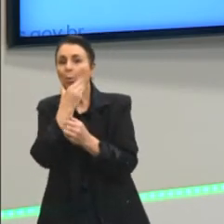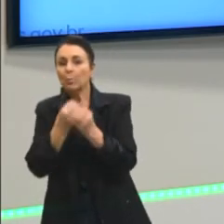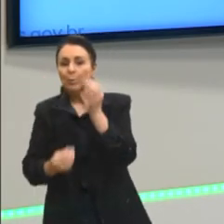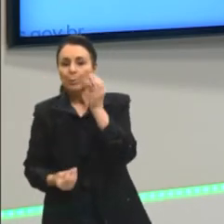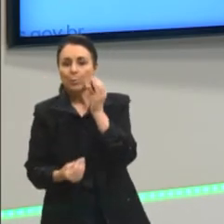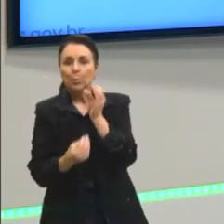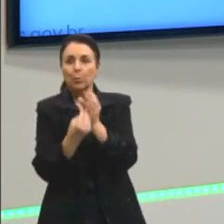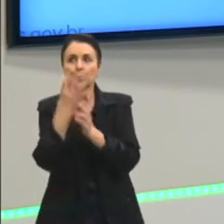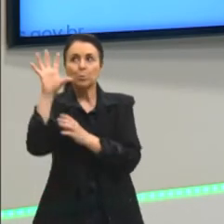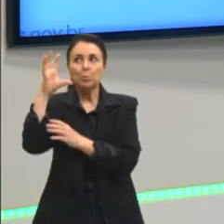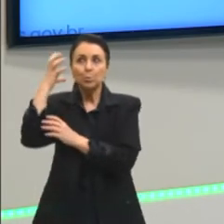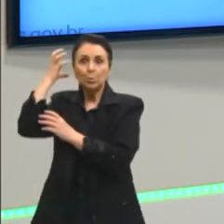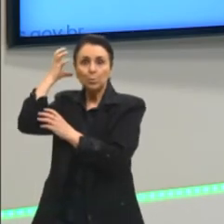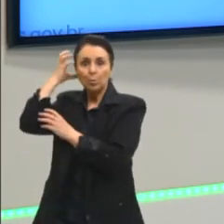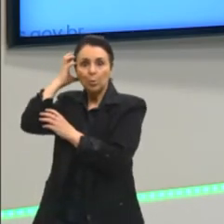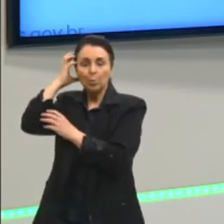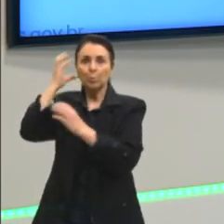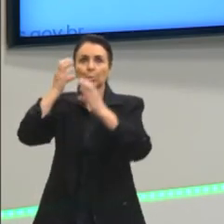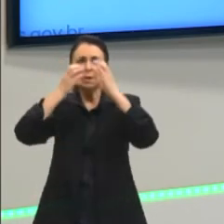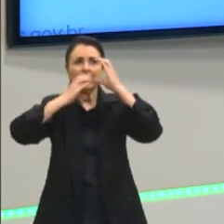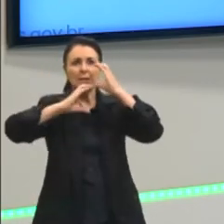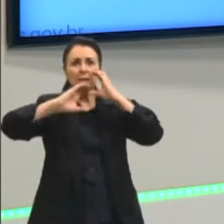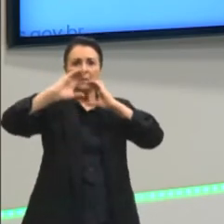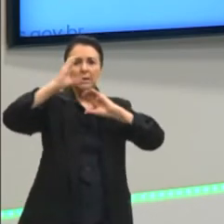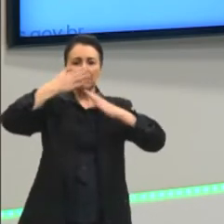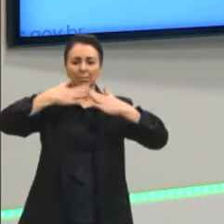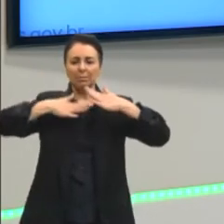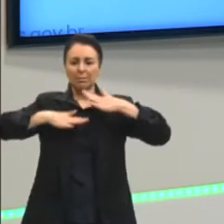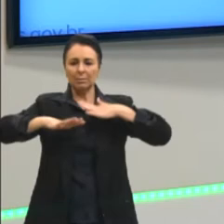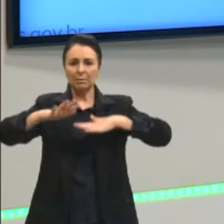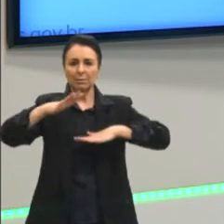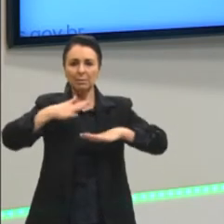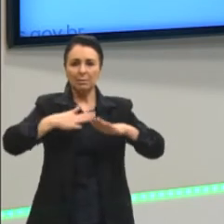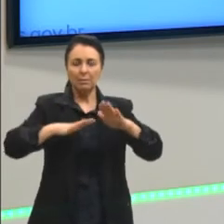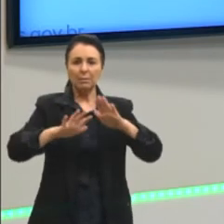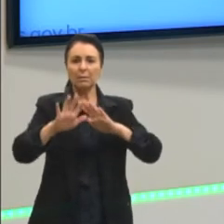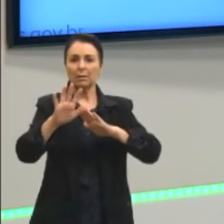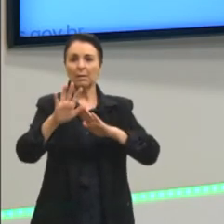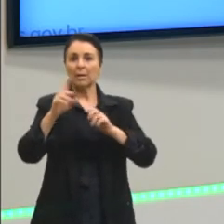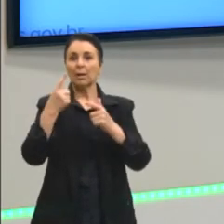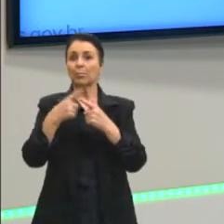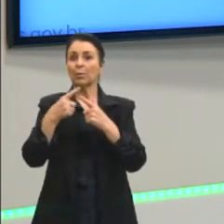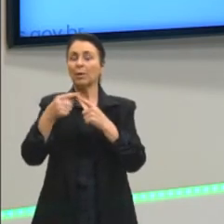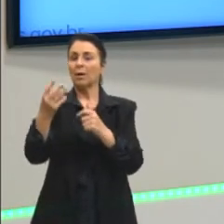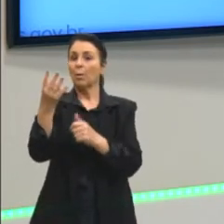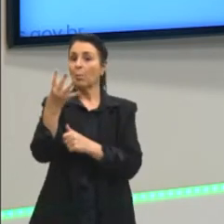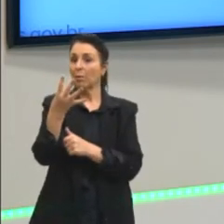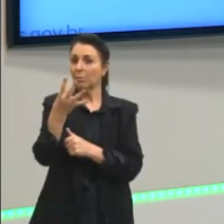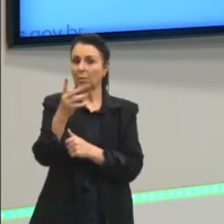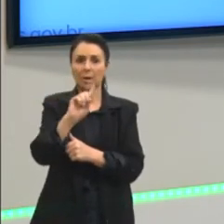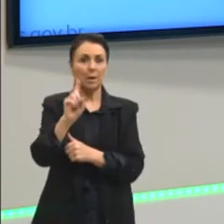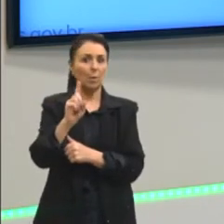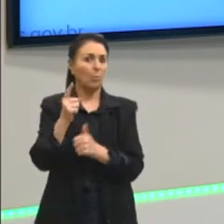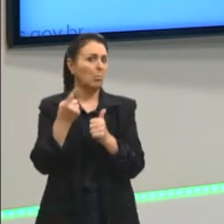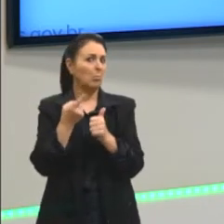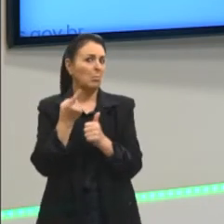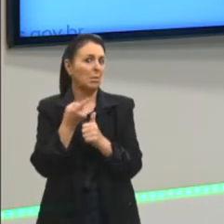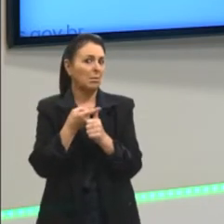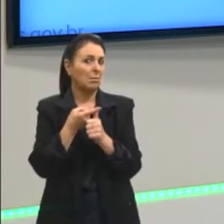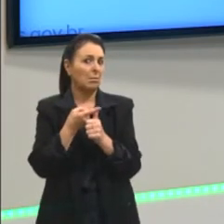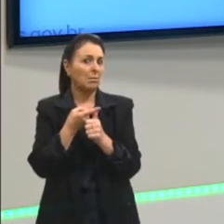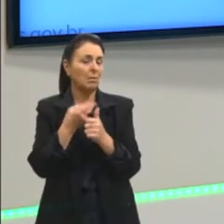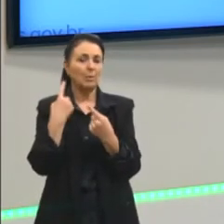produz melodia, o homem canta. Então, por que ela vai ser lá a quarta arte e não a primeira, por exemplo?